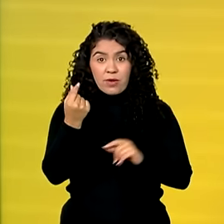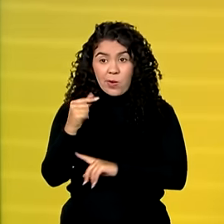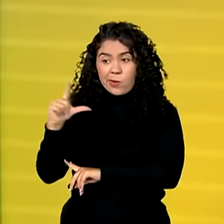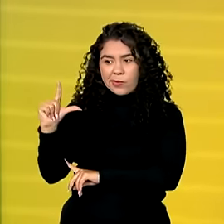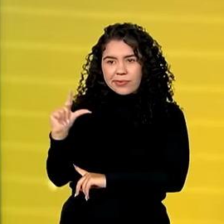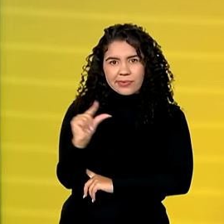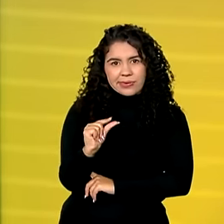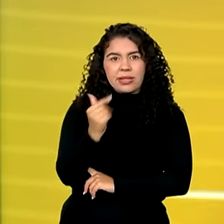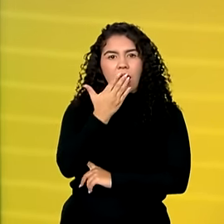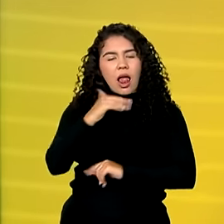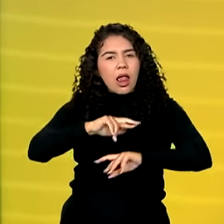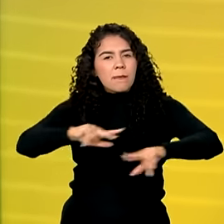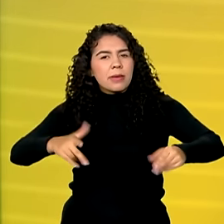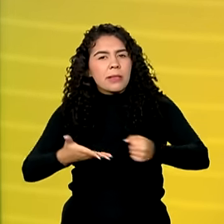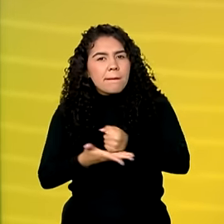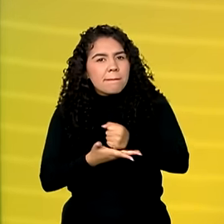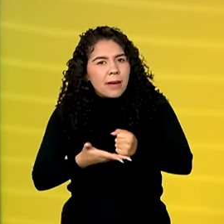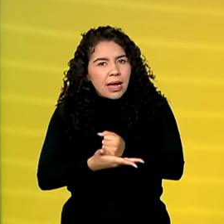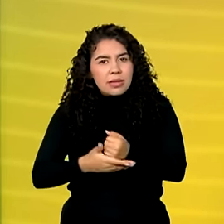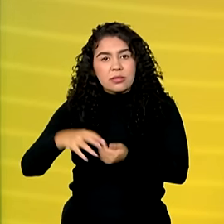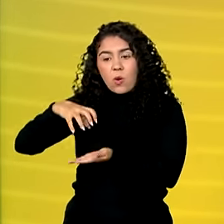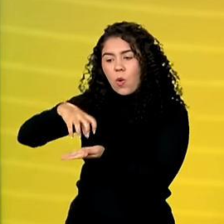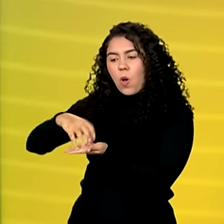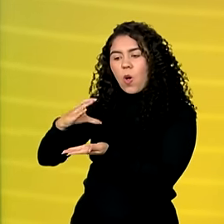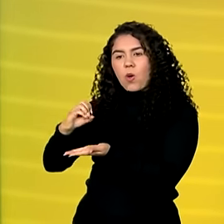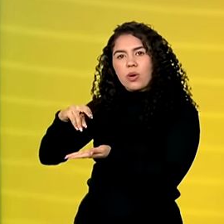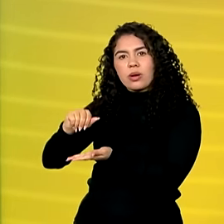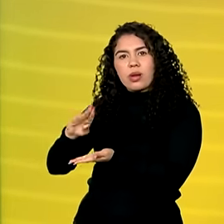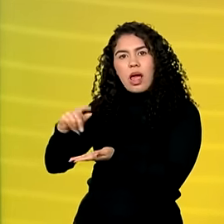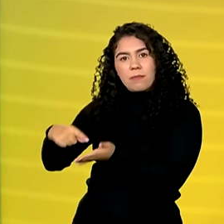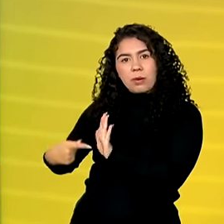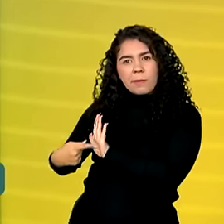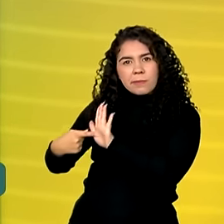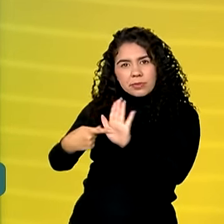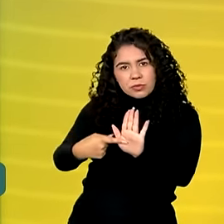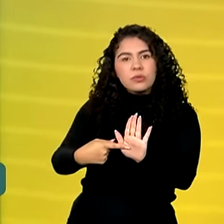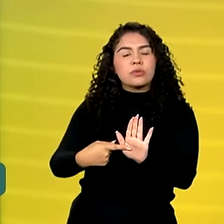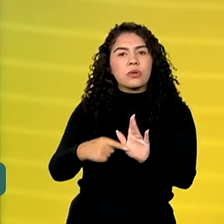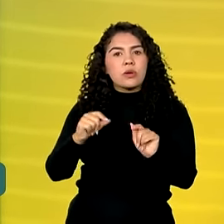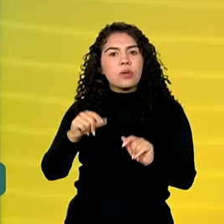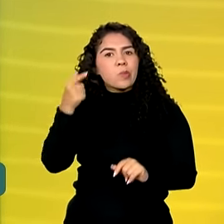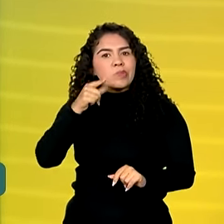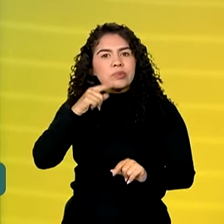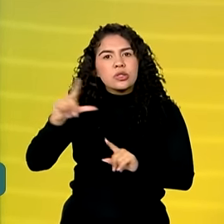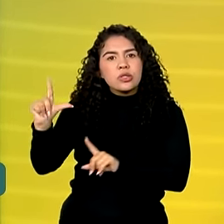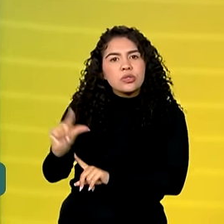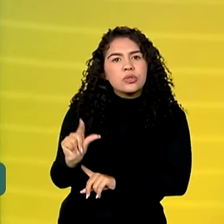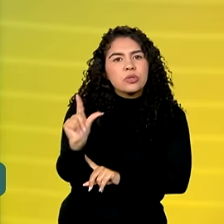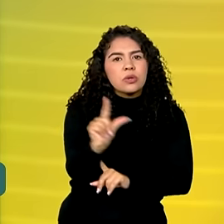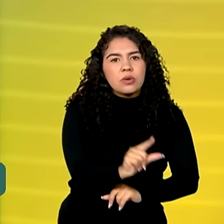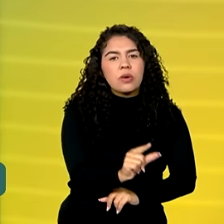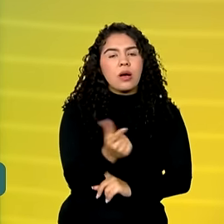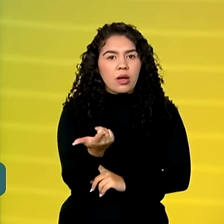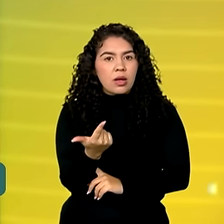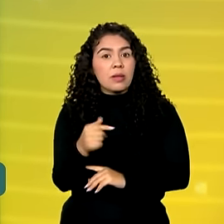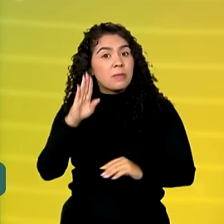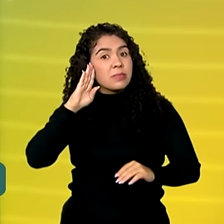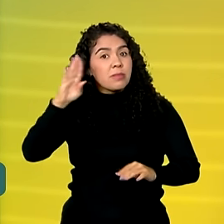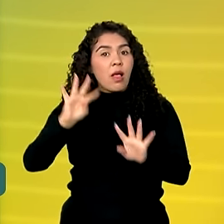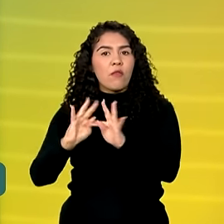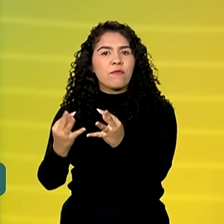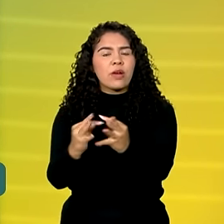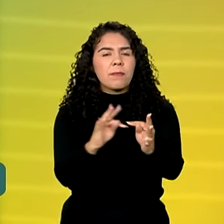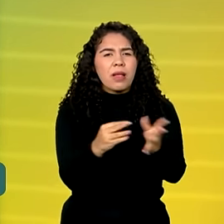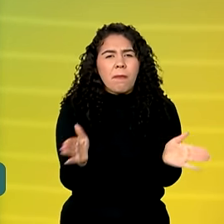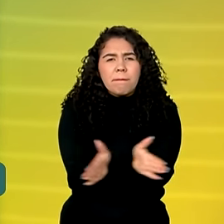preço dos alimentos básicos que a Conab identificou nos últimos meses está reduzindo o custo de vida, especialmente das famílias